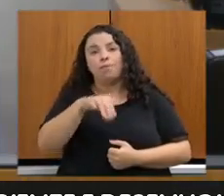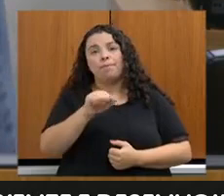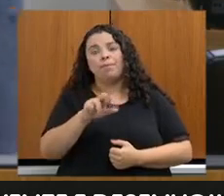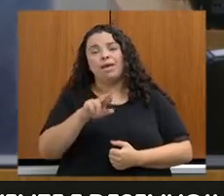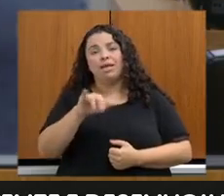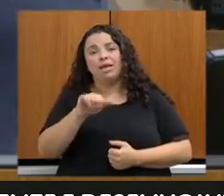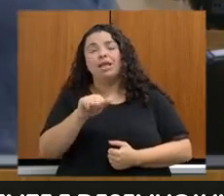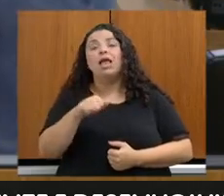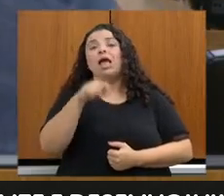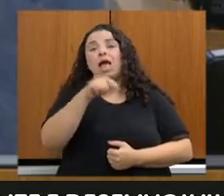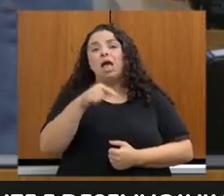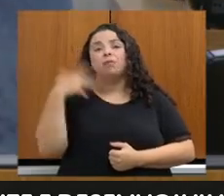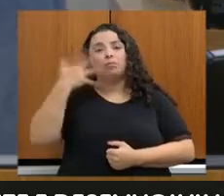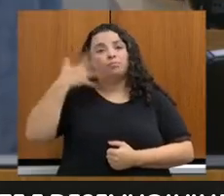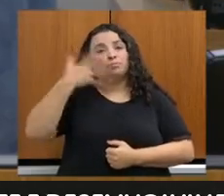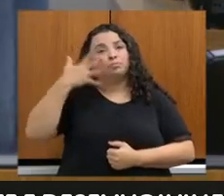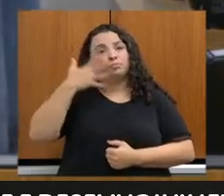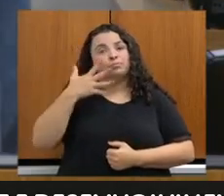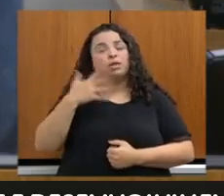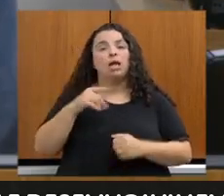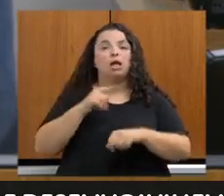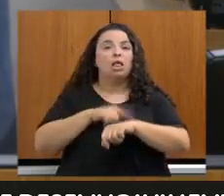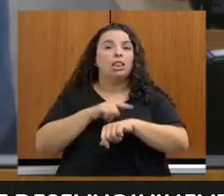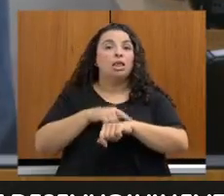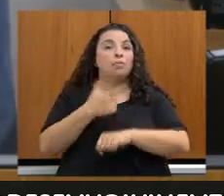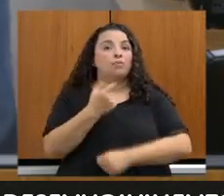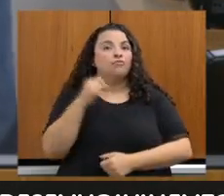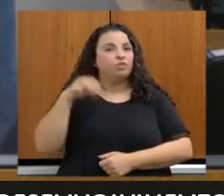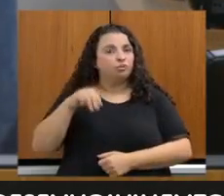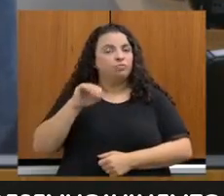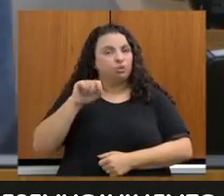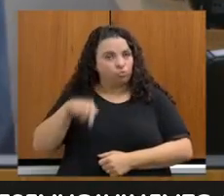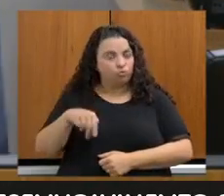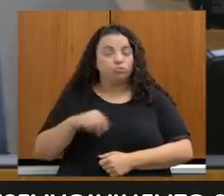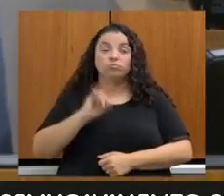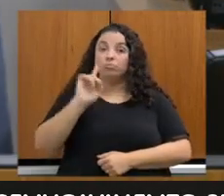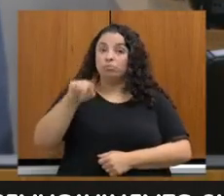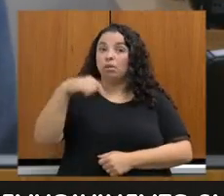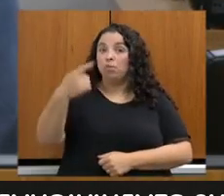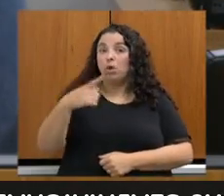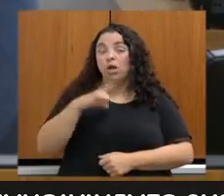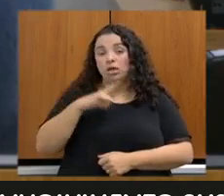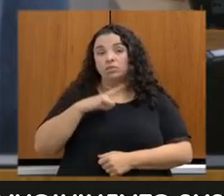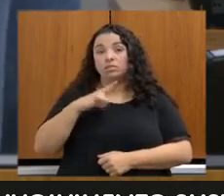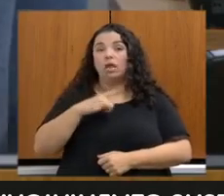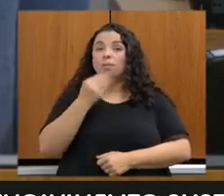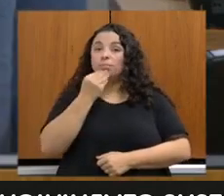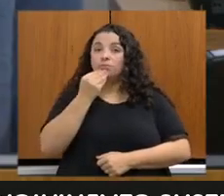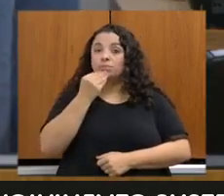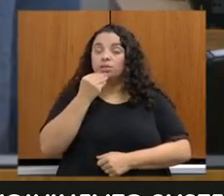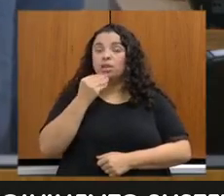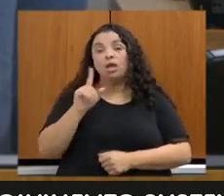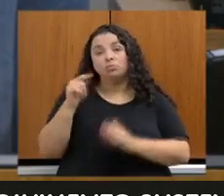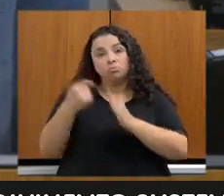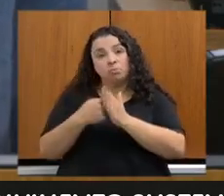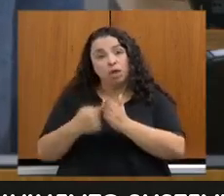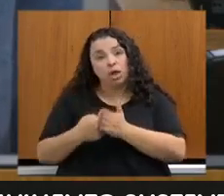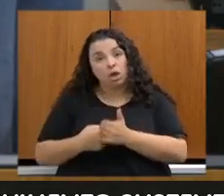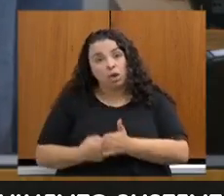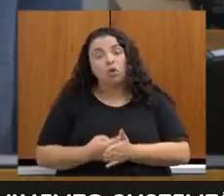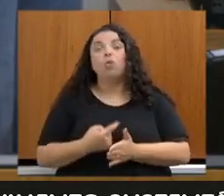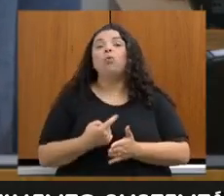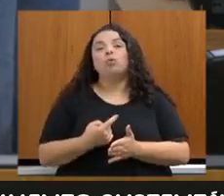prazo de 20 minutos. Logo após, será aberta a oportunidade para perguntas sobre o tema